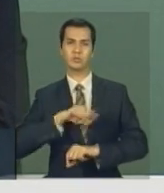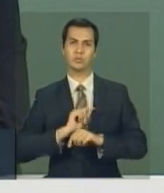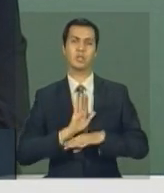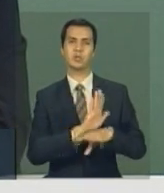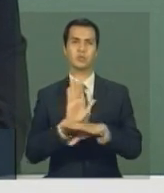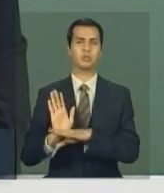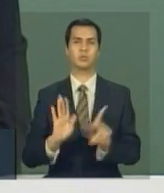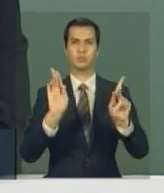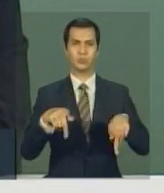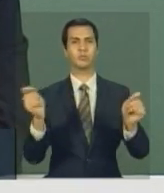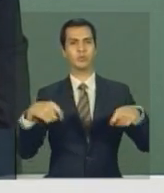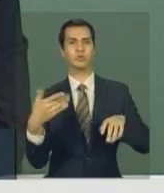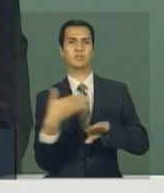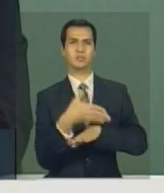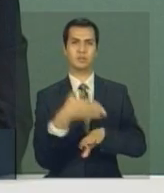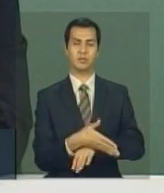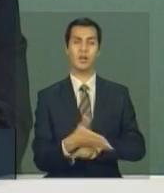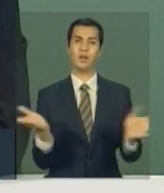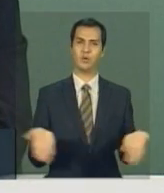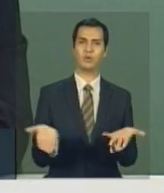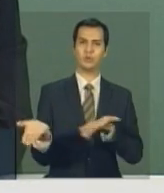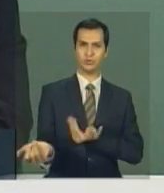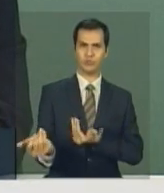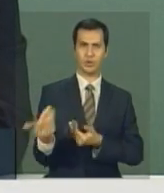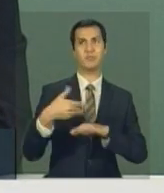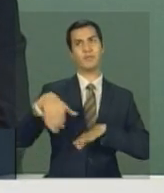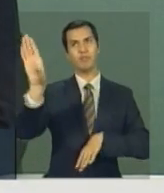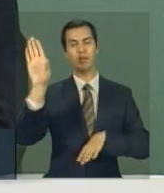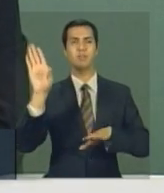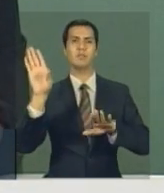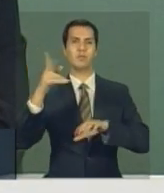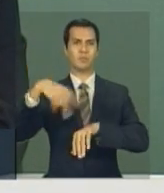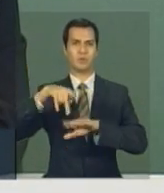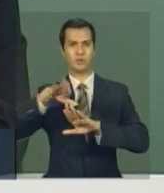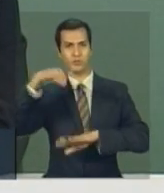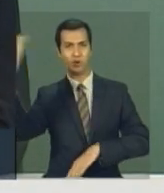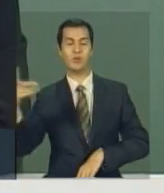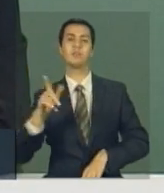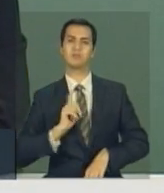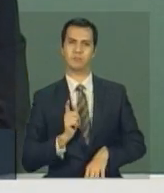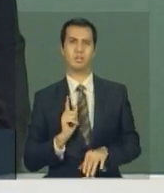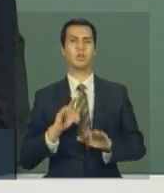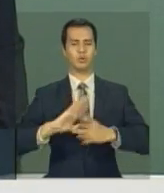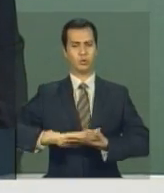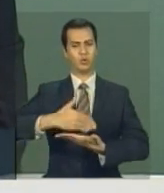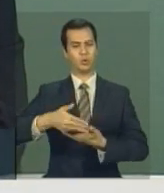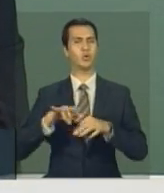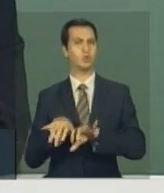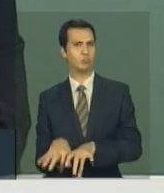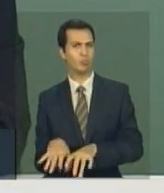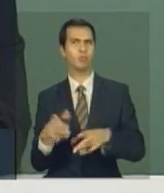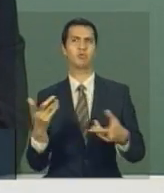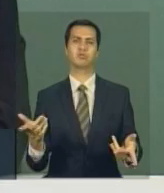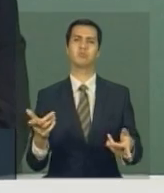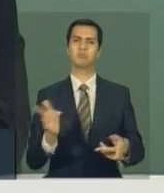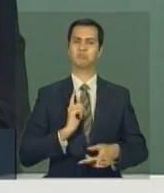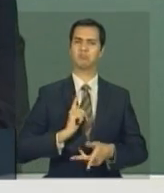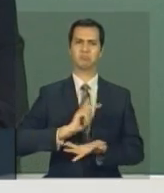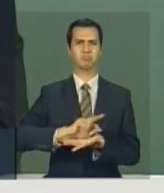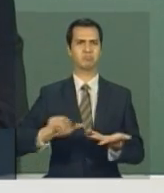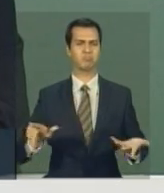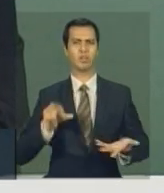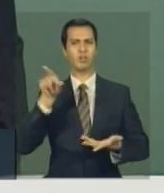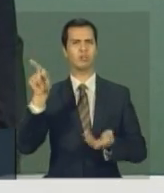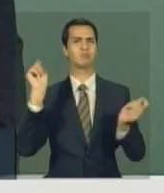acesso. E essa molecada que vai para fora, já vai com notebook, eles já são todos digitalizados e vão ter instrumento fantástico de